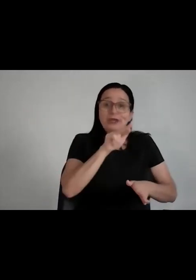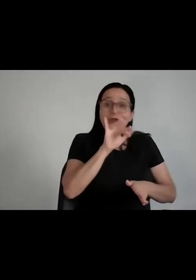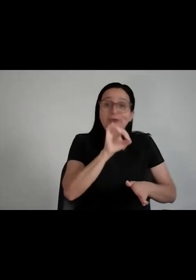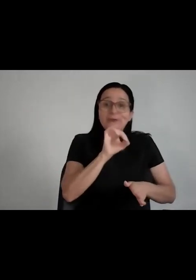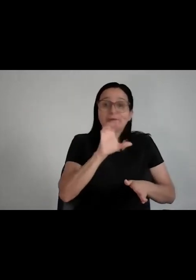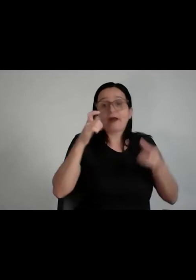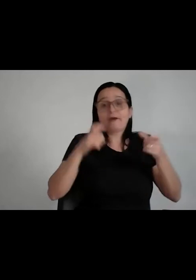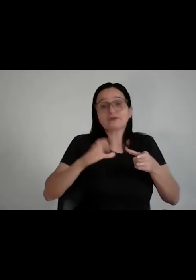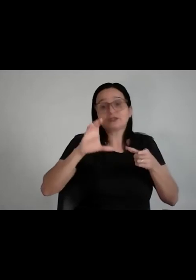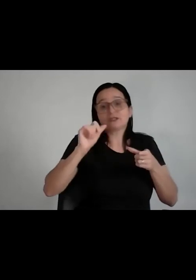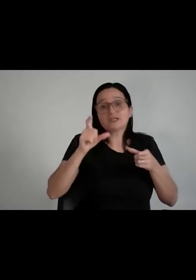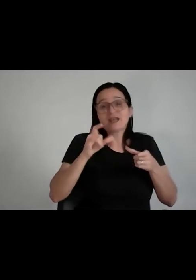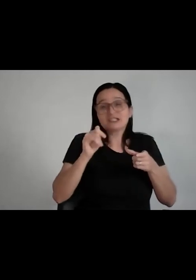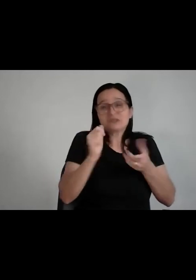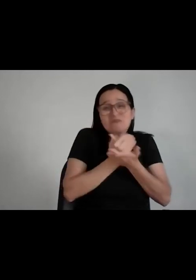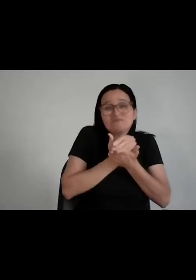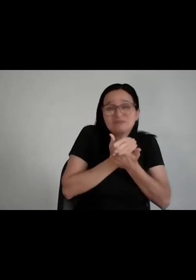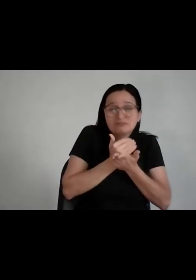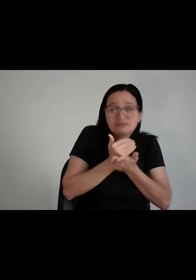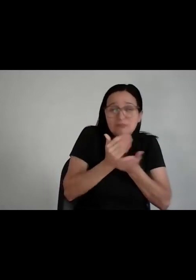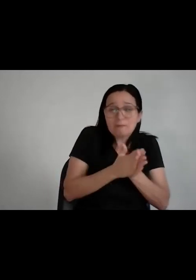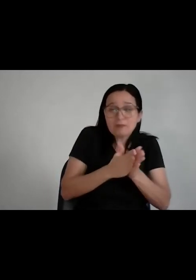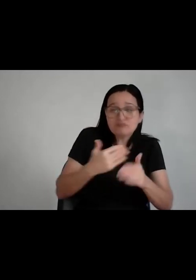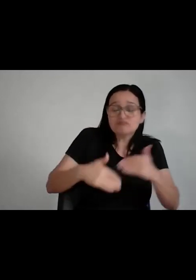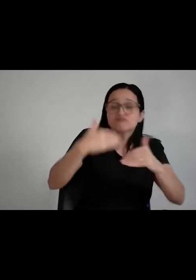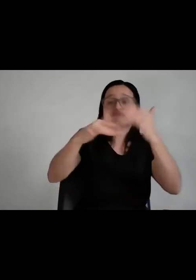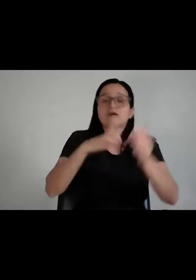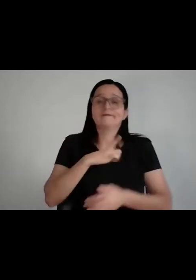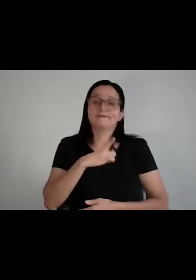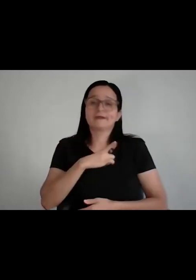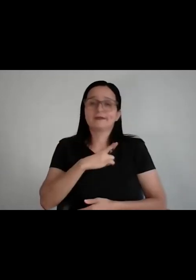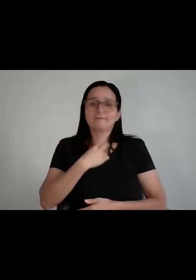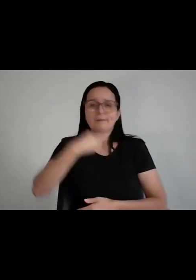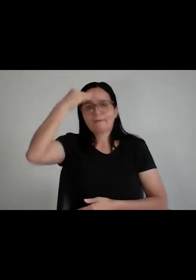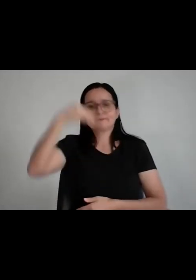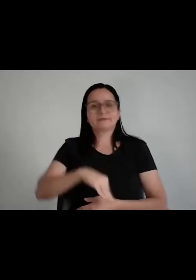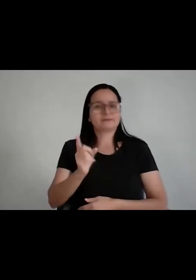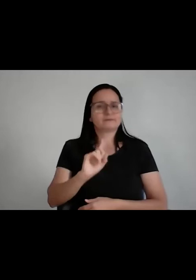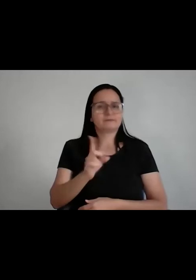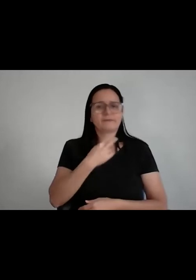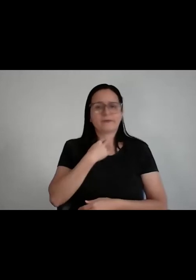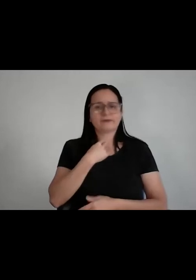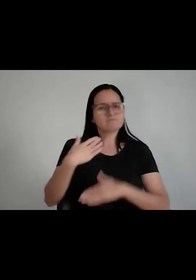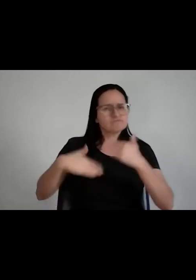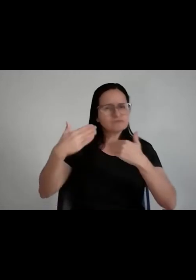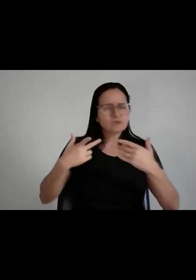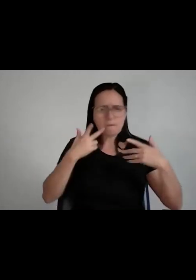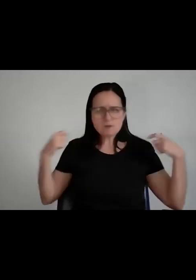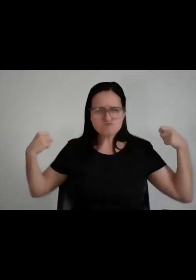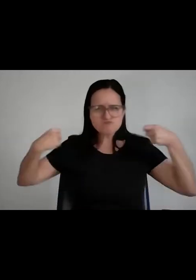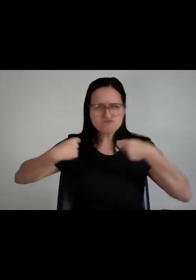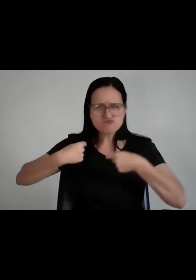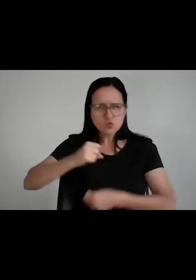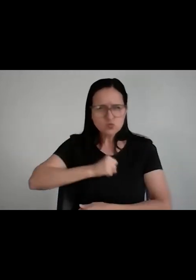mas a gente não pode se abater, a gente tem que colocar lá a capa de herói. Infelizmente, eu estou a serviço de construir um